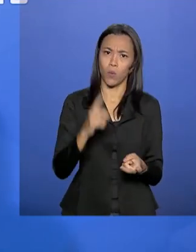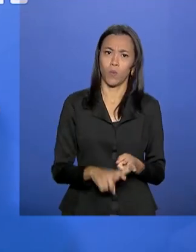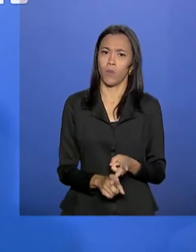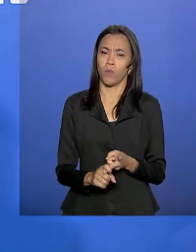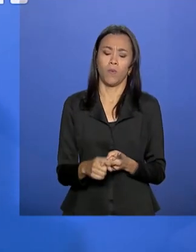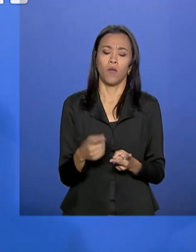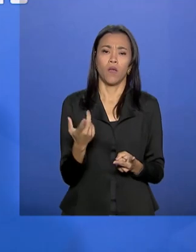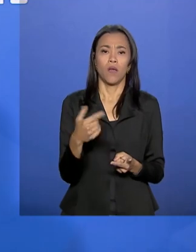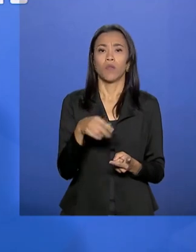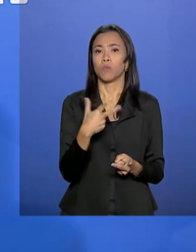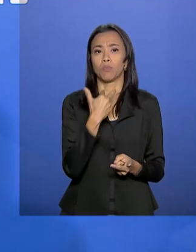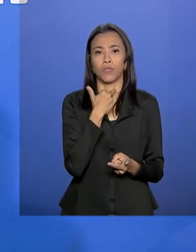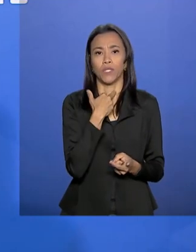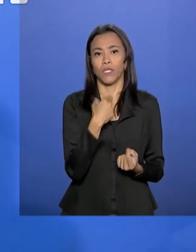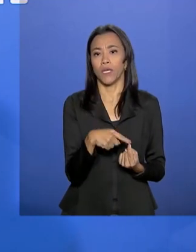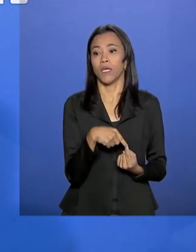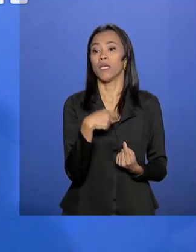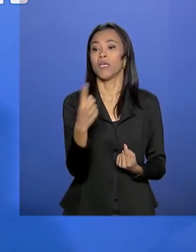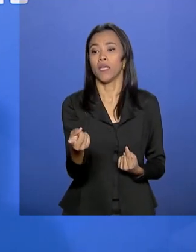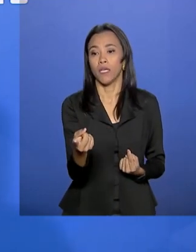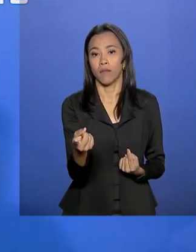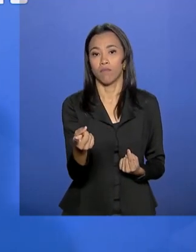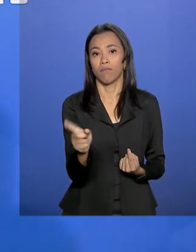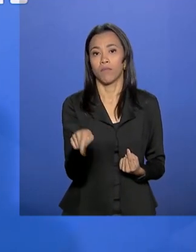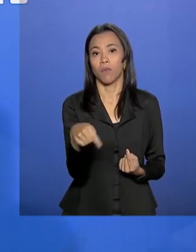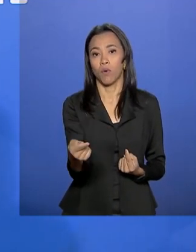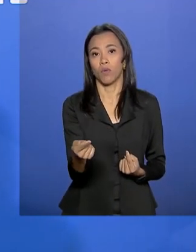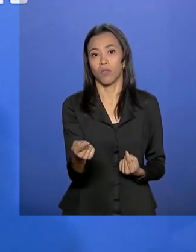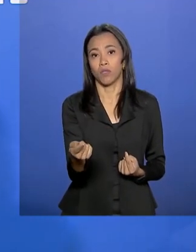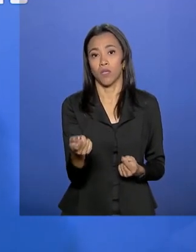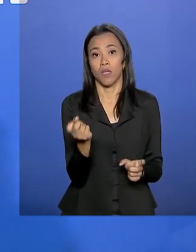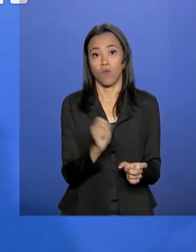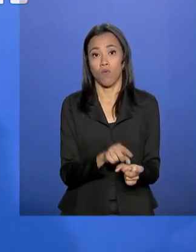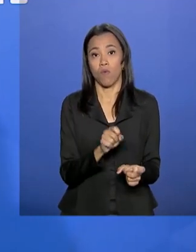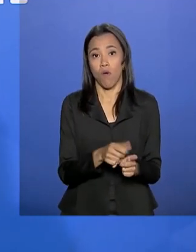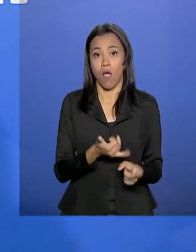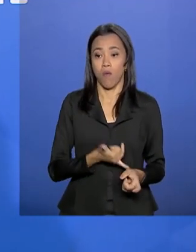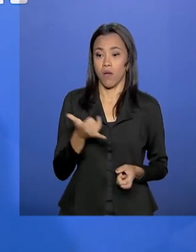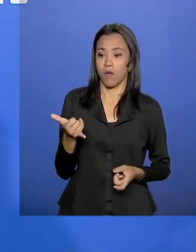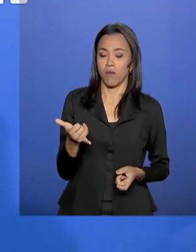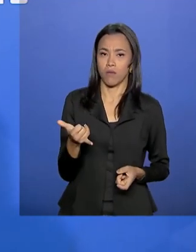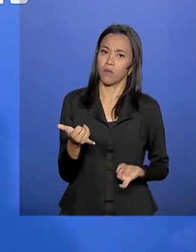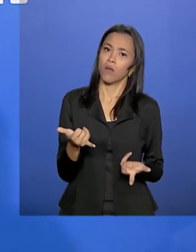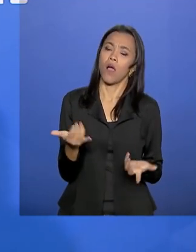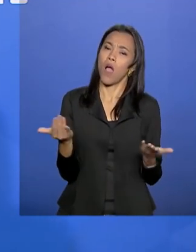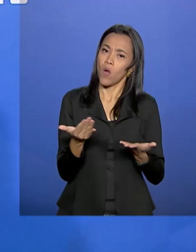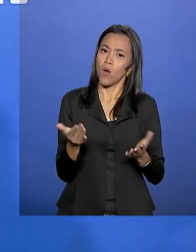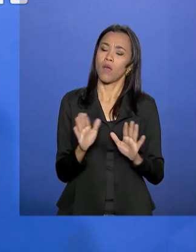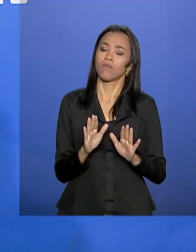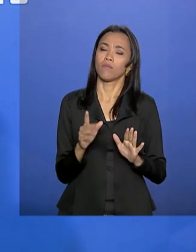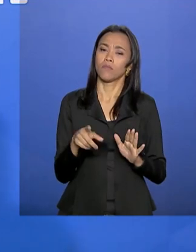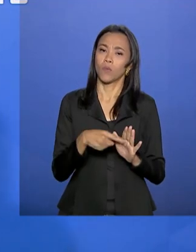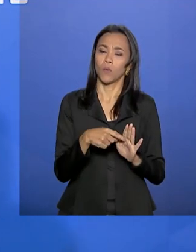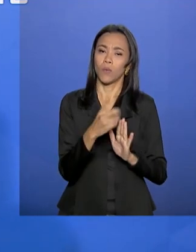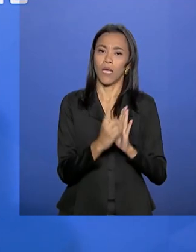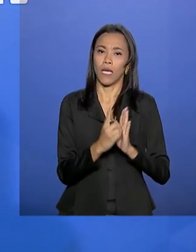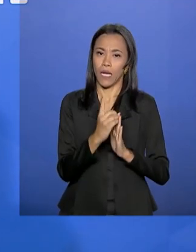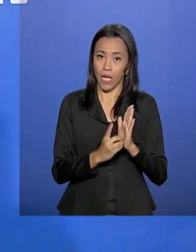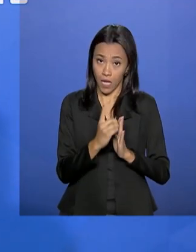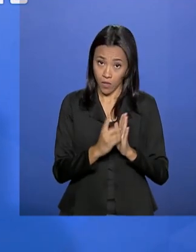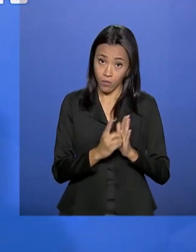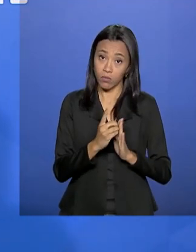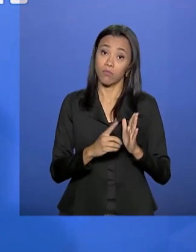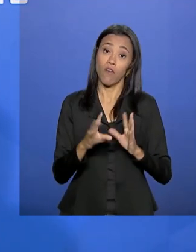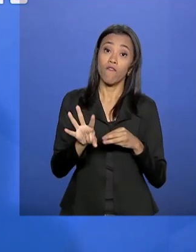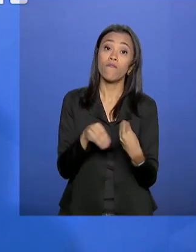ir e voltar para o local de tiro com a sua arma municiada. Estamos abrindo no decreto essa